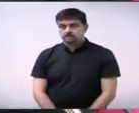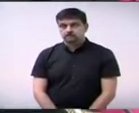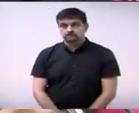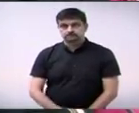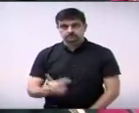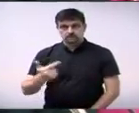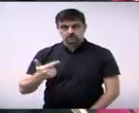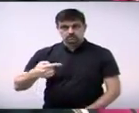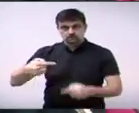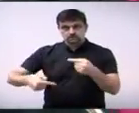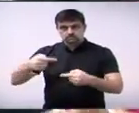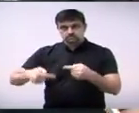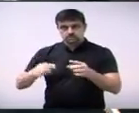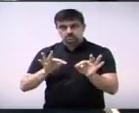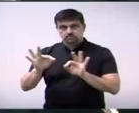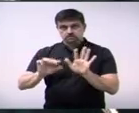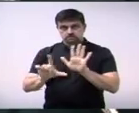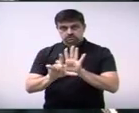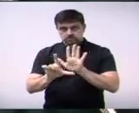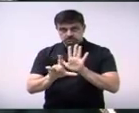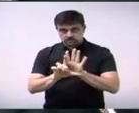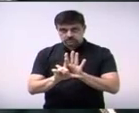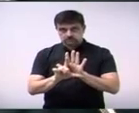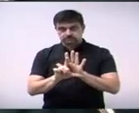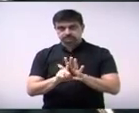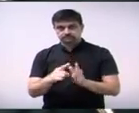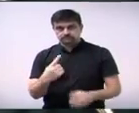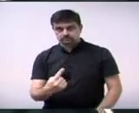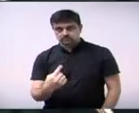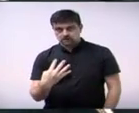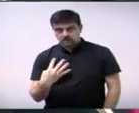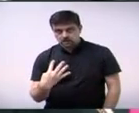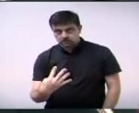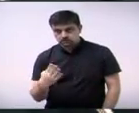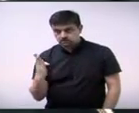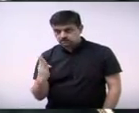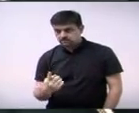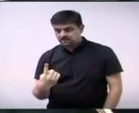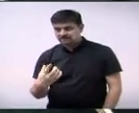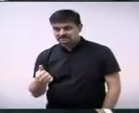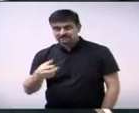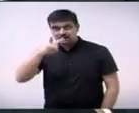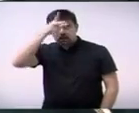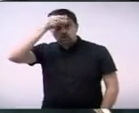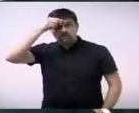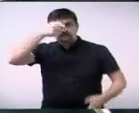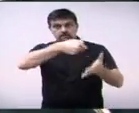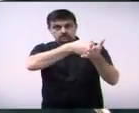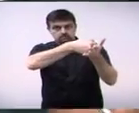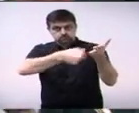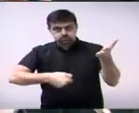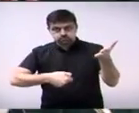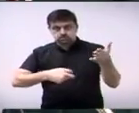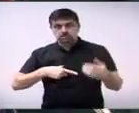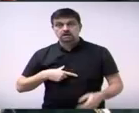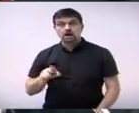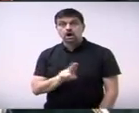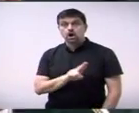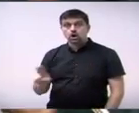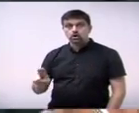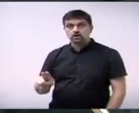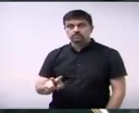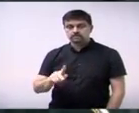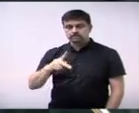Segundo a discussão do projeto de lei nº 14-16 do Executivo, que denomina professora